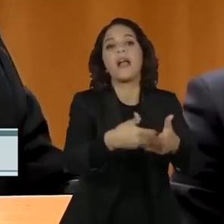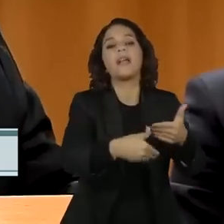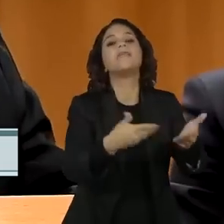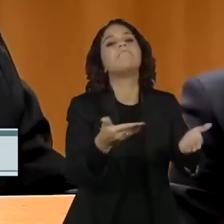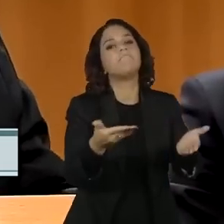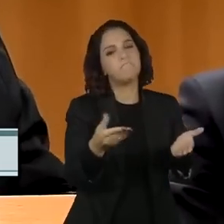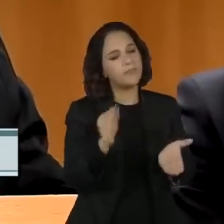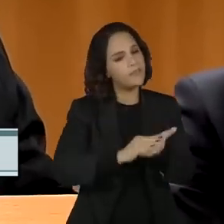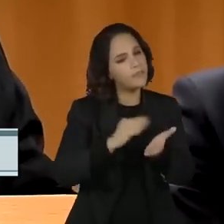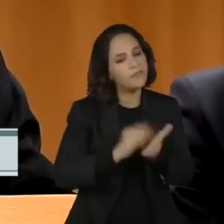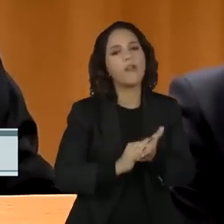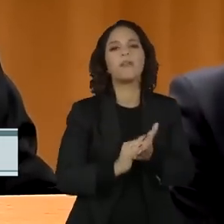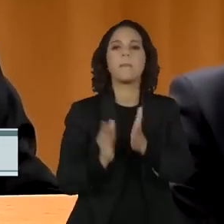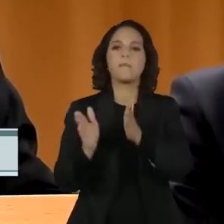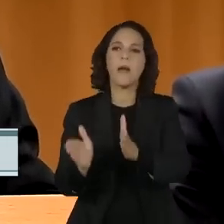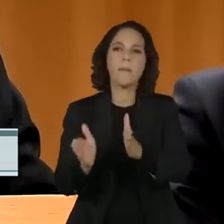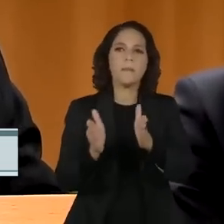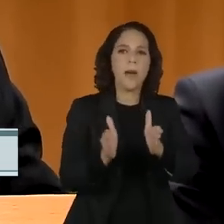as novas etapas vão revelar. Obrigado. Obrigado.